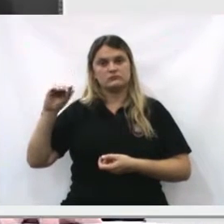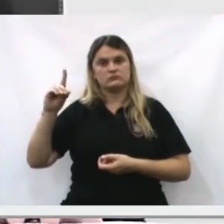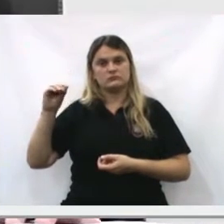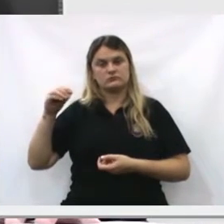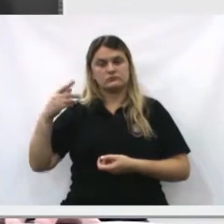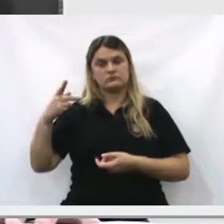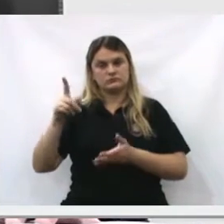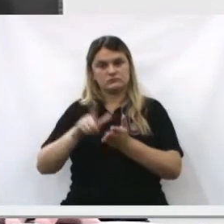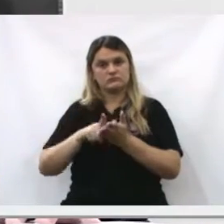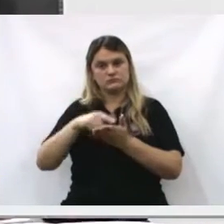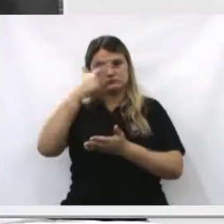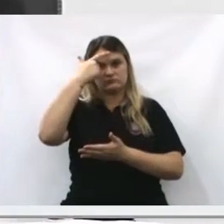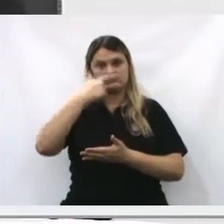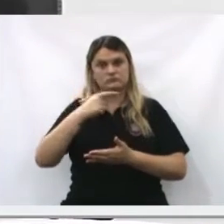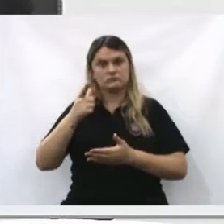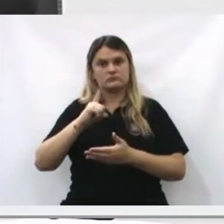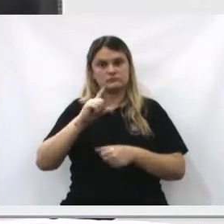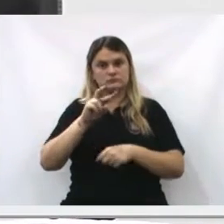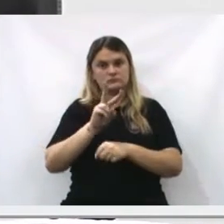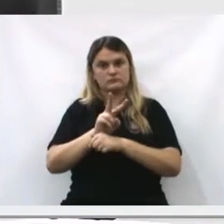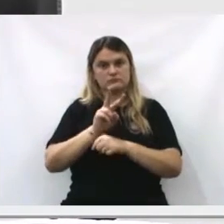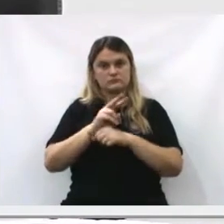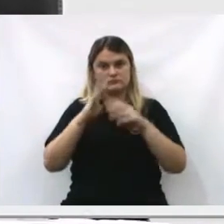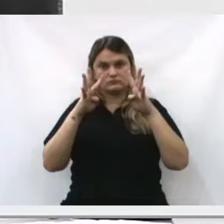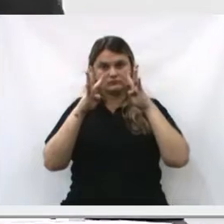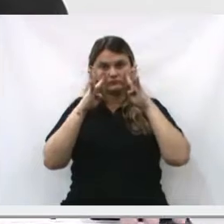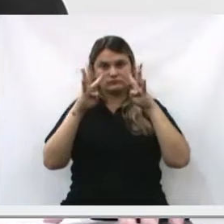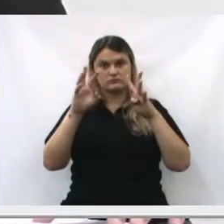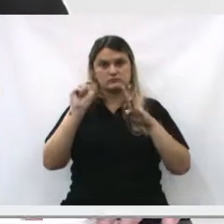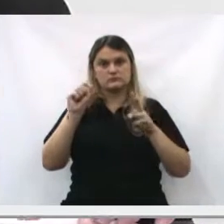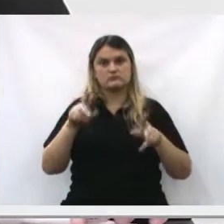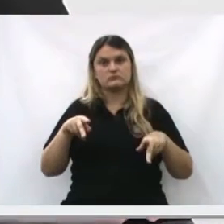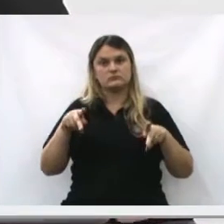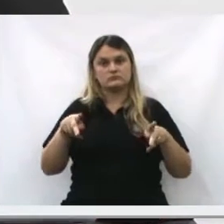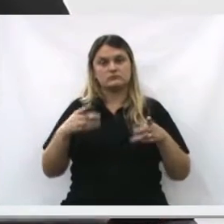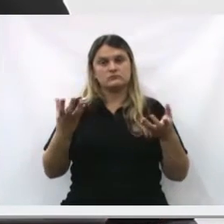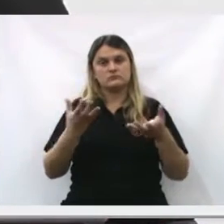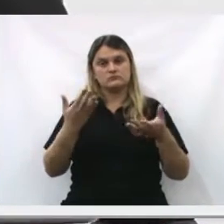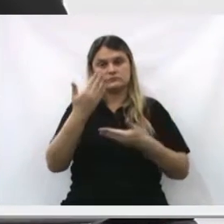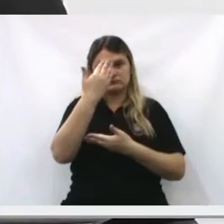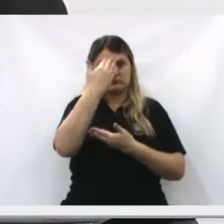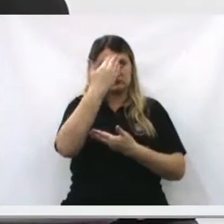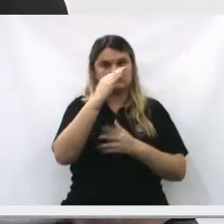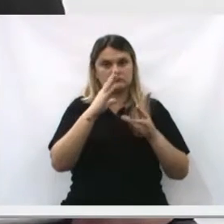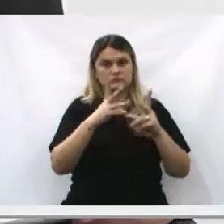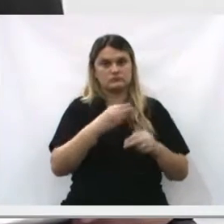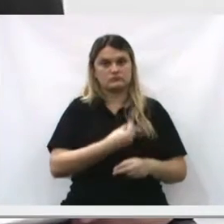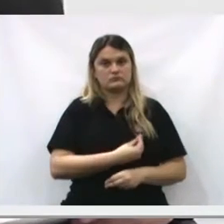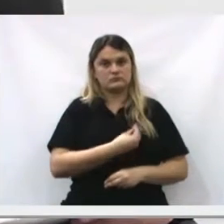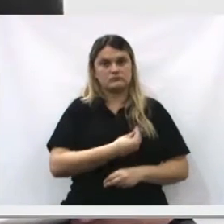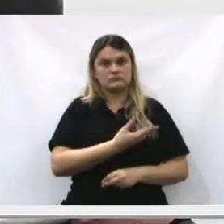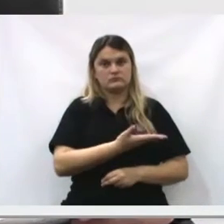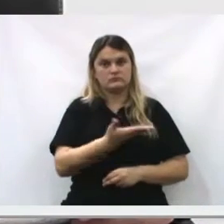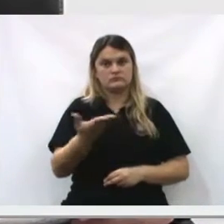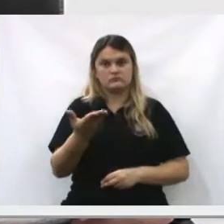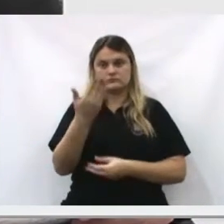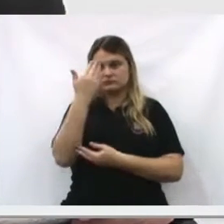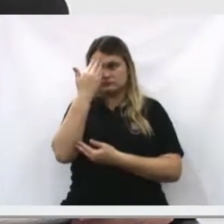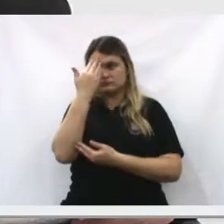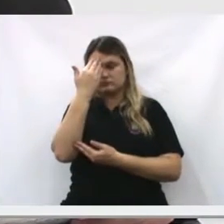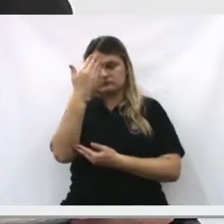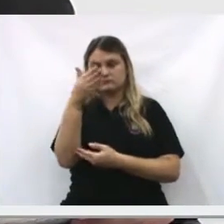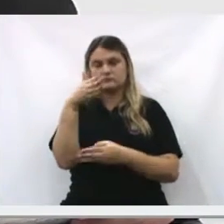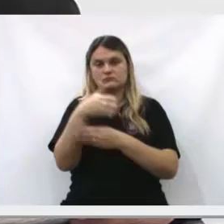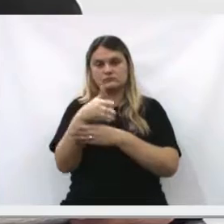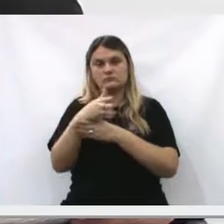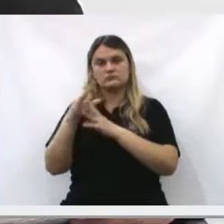Ricardo Saz, esse é teu papel. Nós temos que estar cuidando do que é do povo. Quero agradecer a todos que estavam aqui presentes,